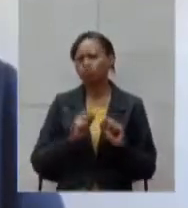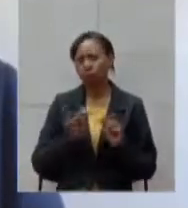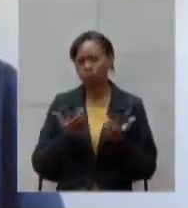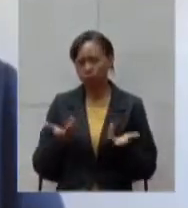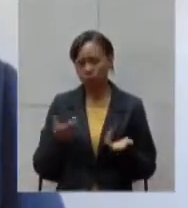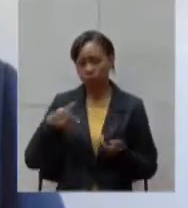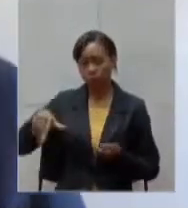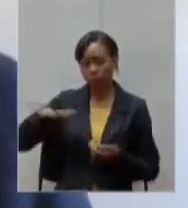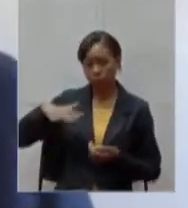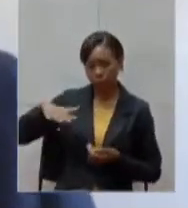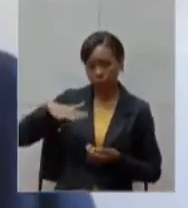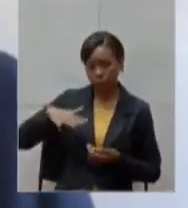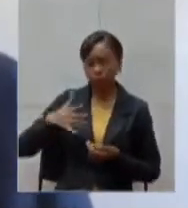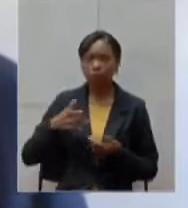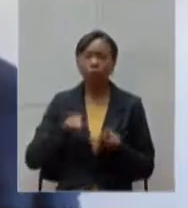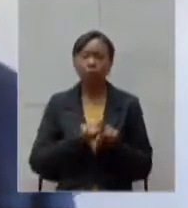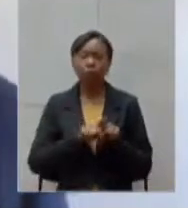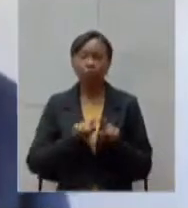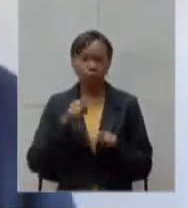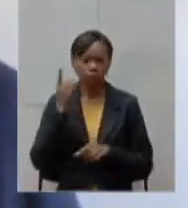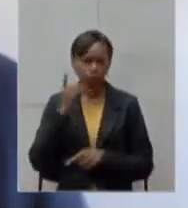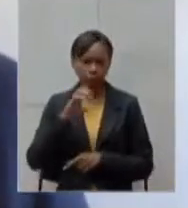o deputado Celente Citrossel